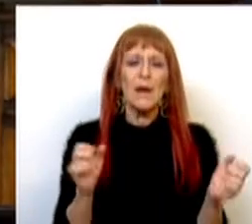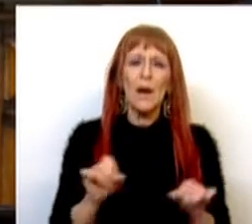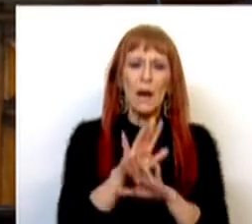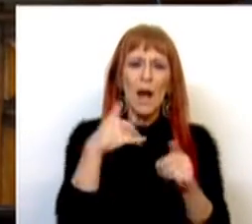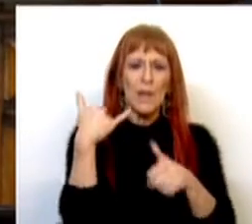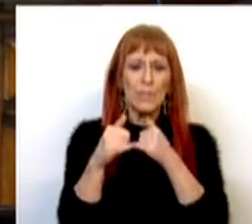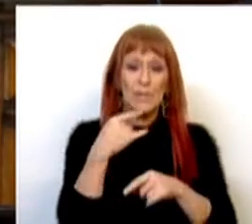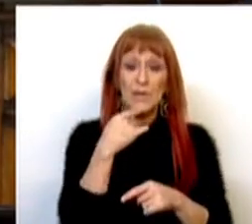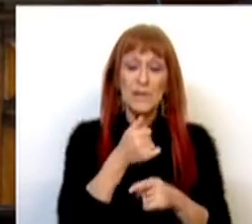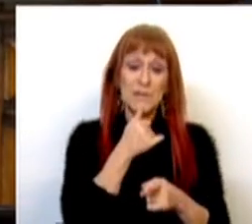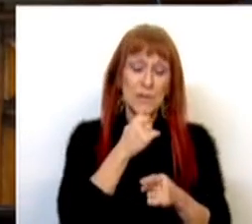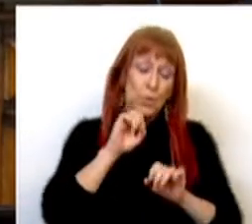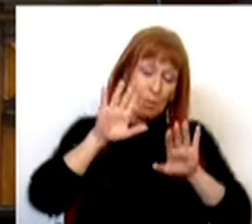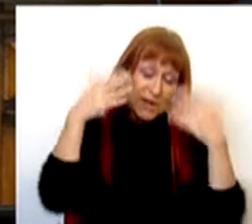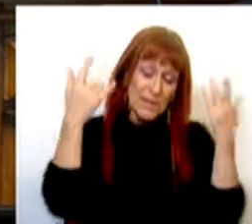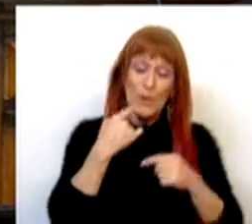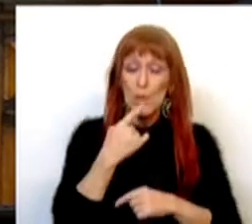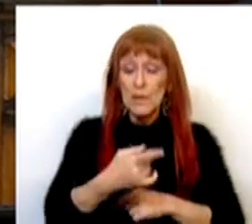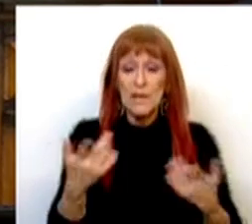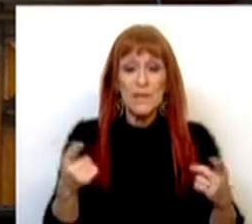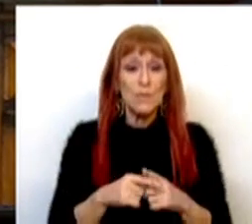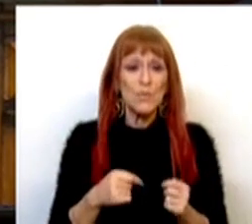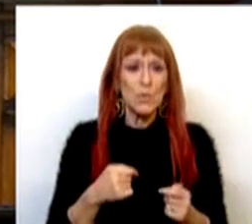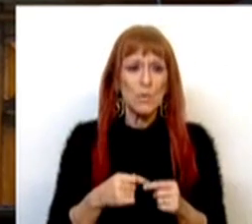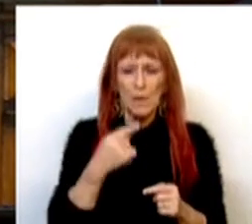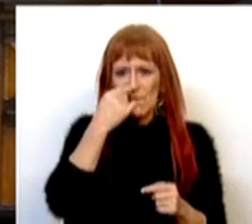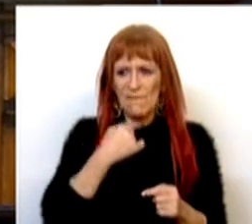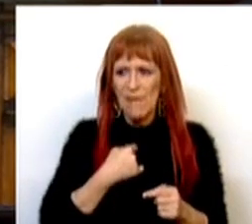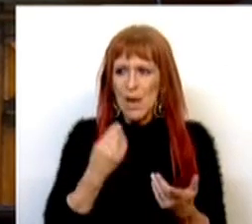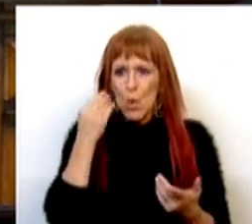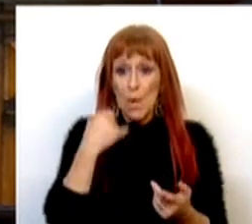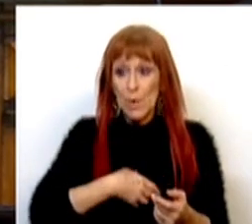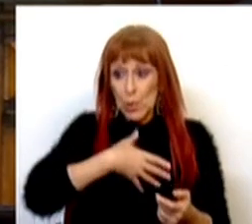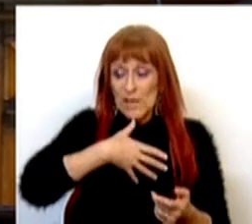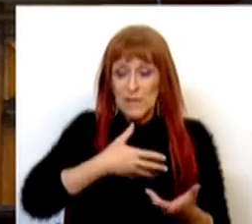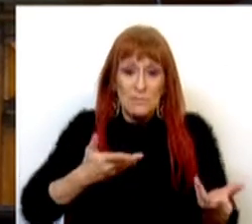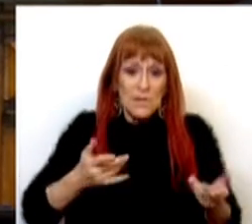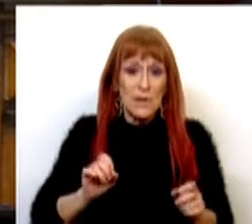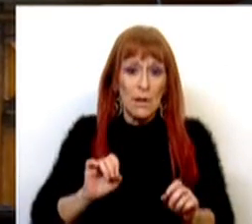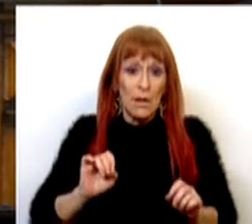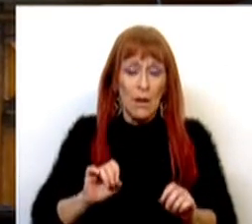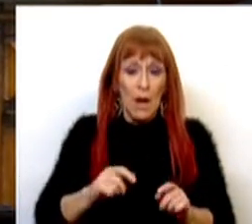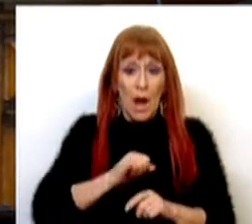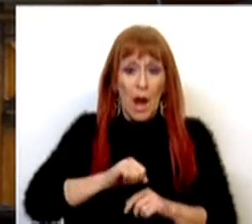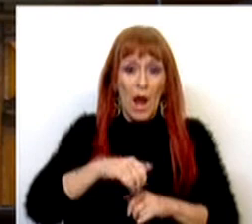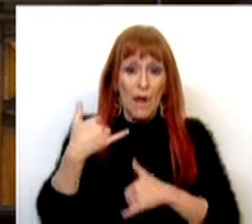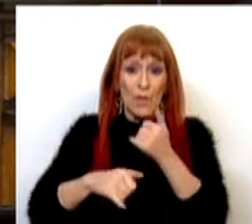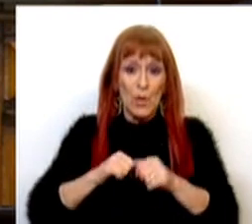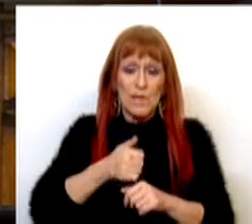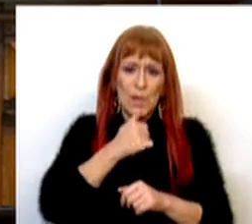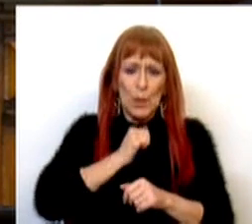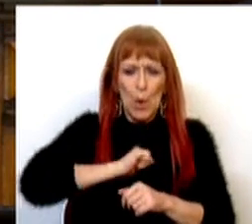violência, como referi no início, penso que terá sido um lapso ou a forma como me espressei, mas obviamente a violência contra as mulheres, um